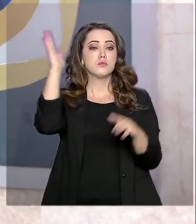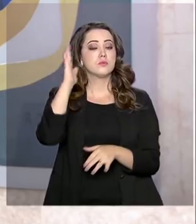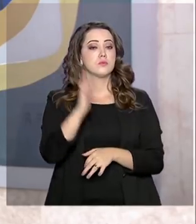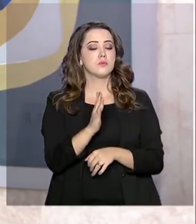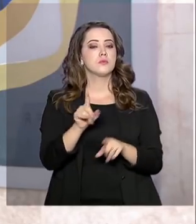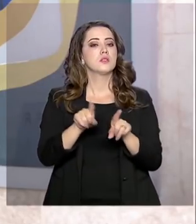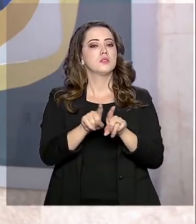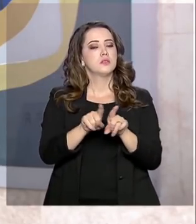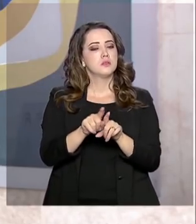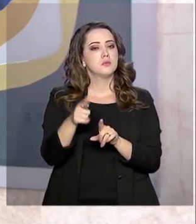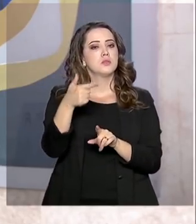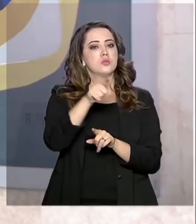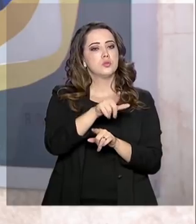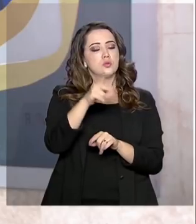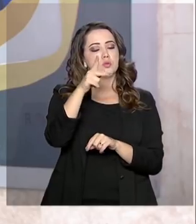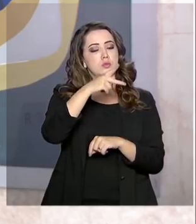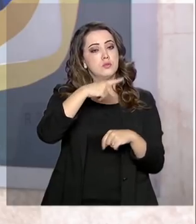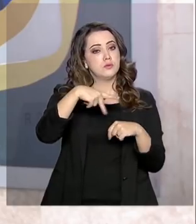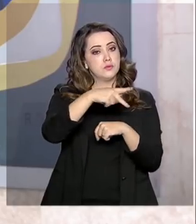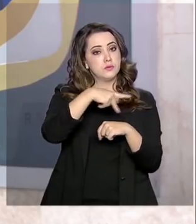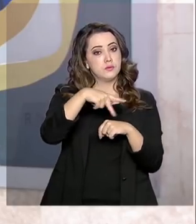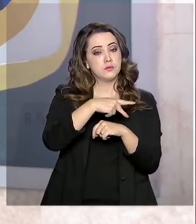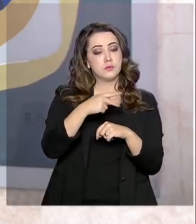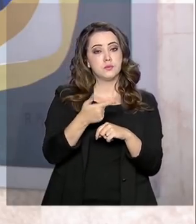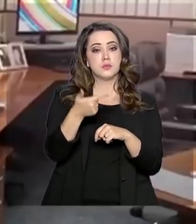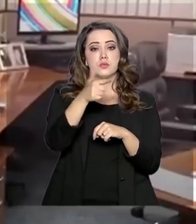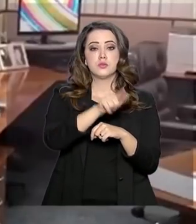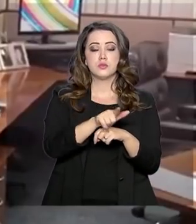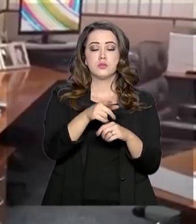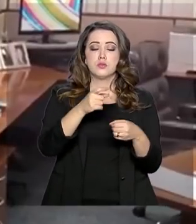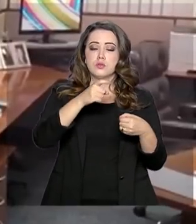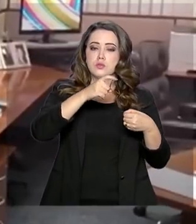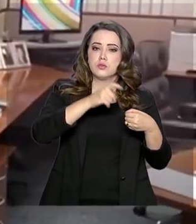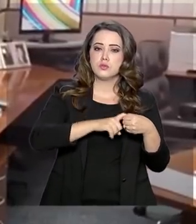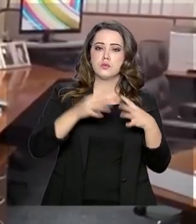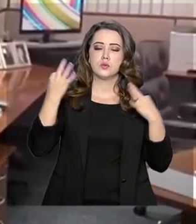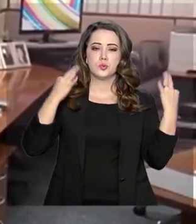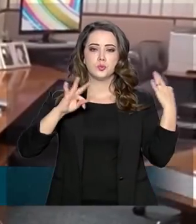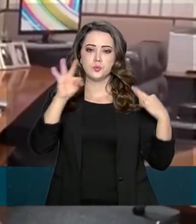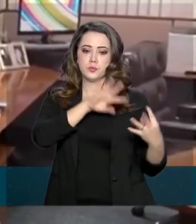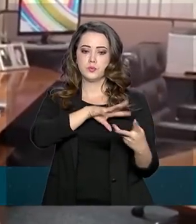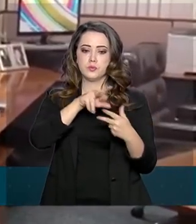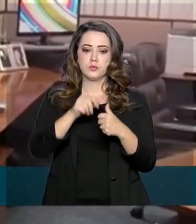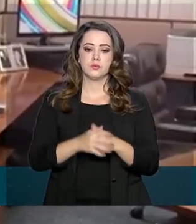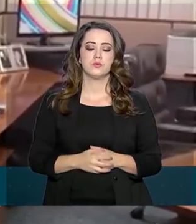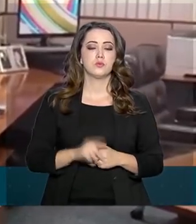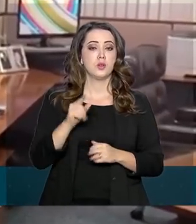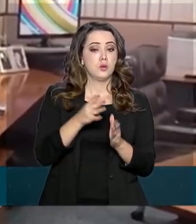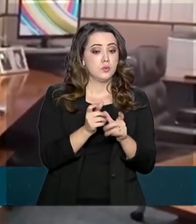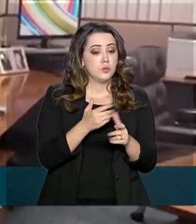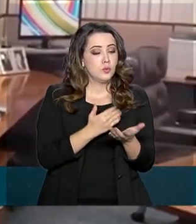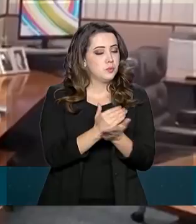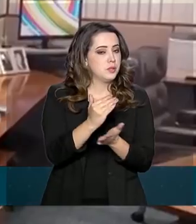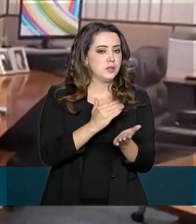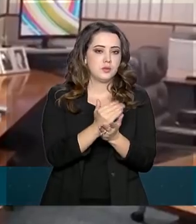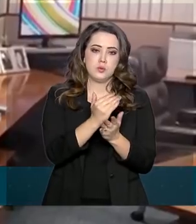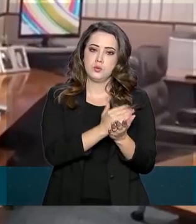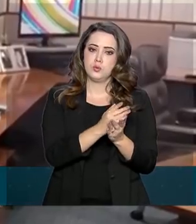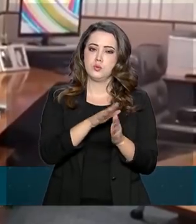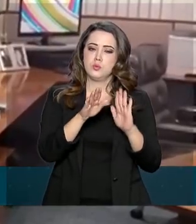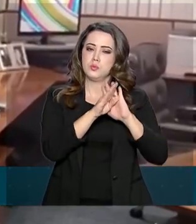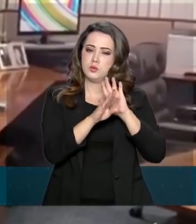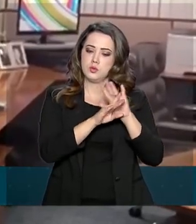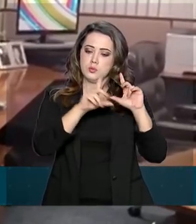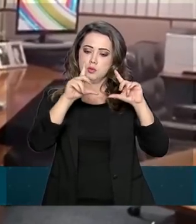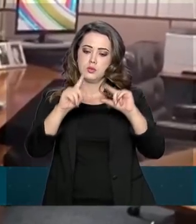e reposicionar o país no cenário mundial do turismo. É o início desse grande projeto da redução de tarifas aéreas,